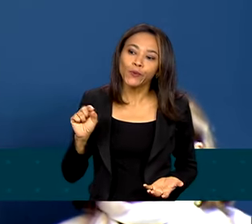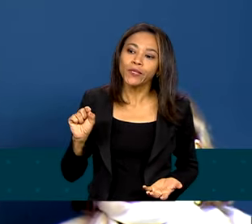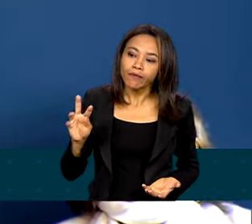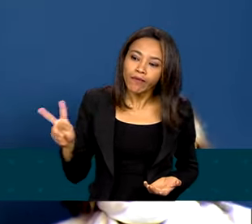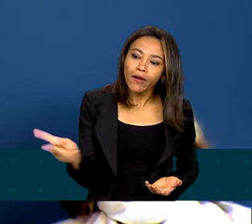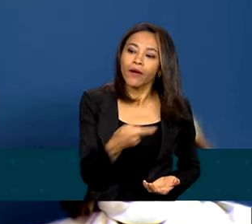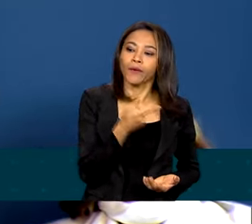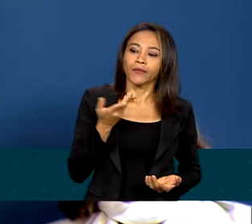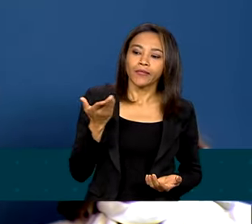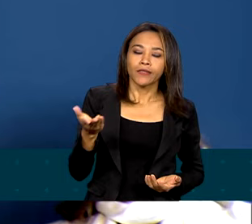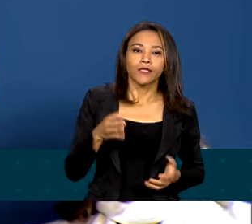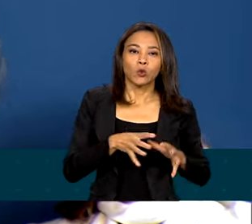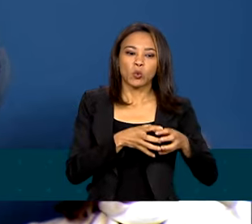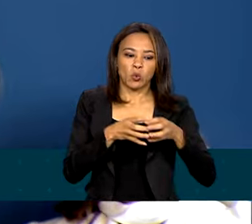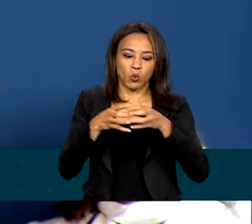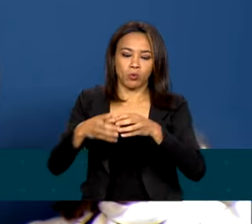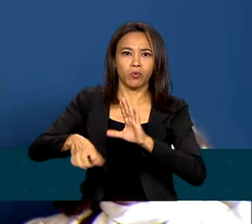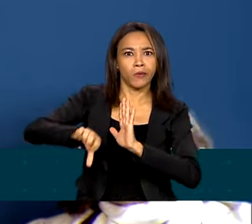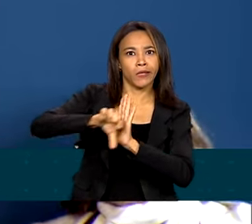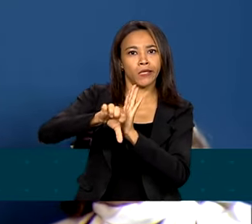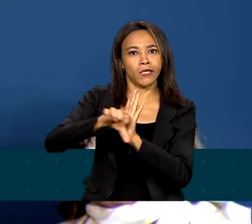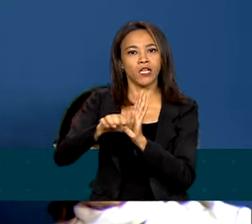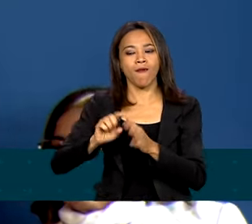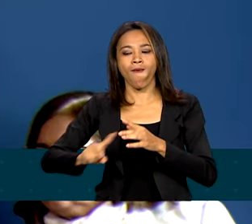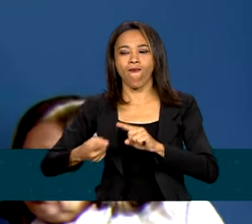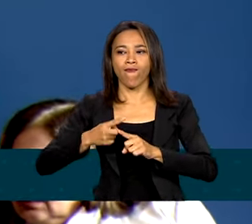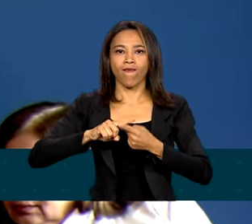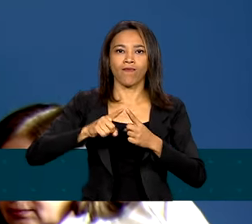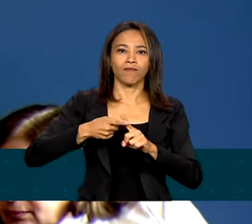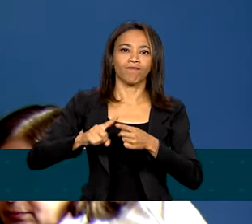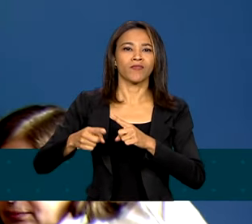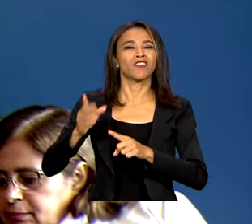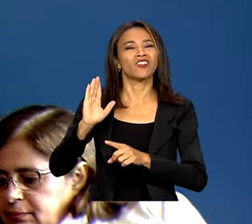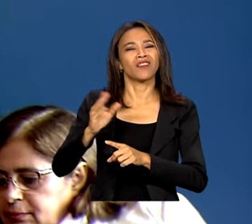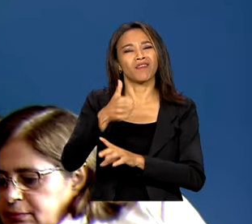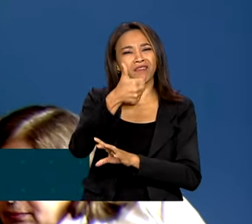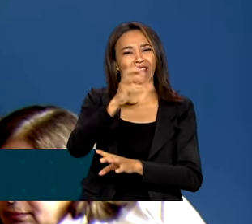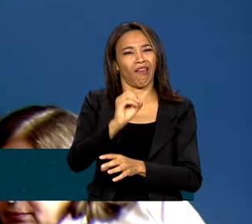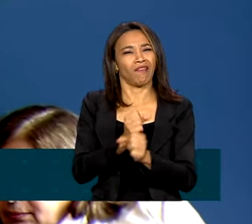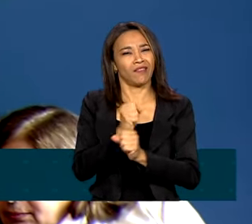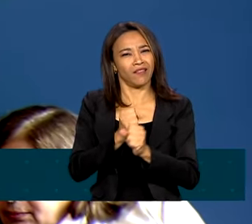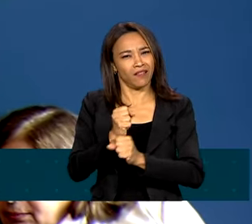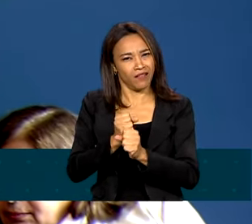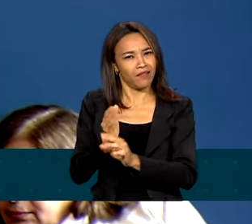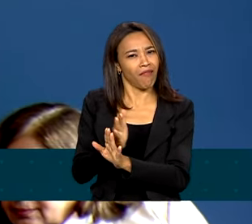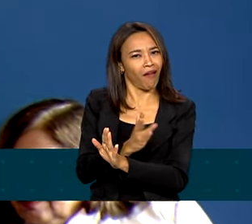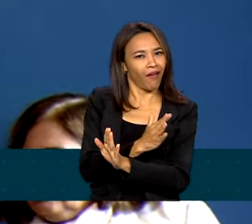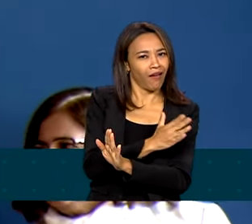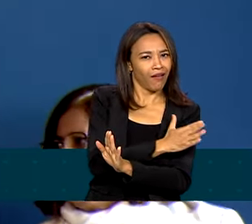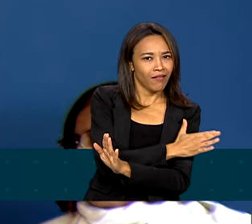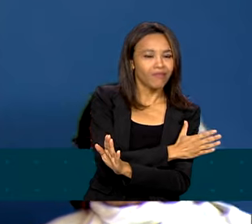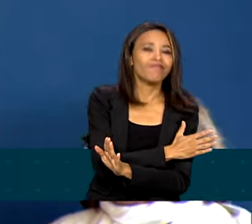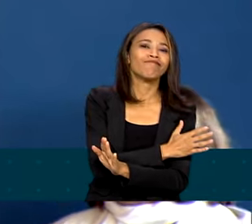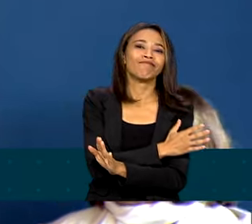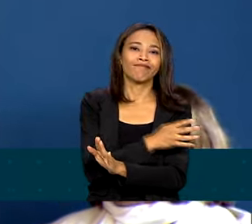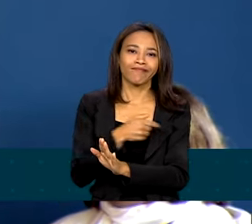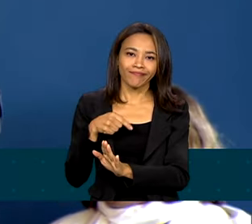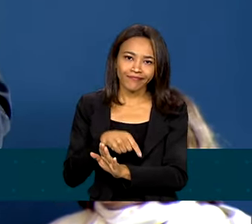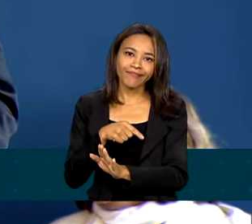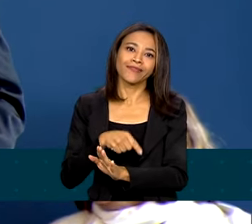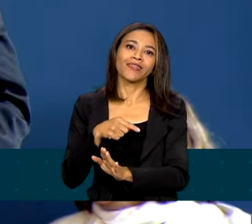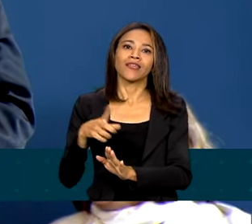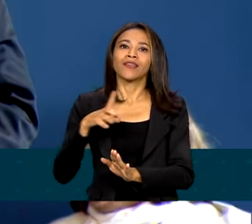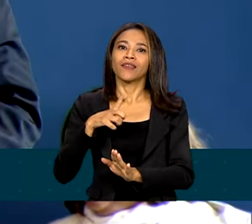do crime organizado, como nós sabemos há algumas décadas a questionar as autoridades